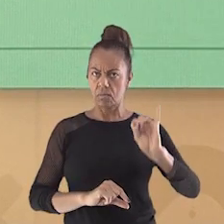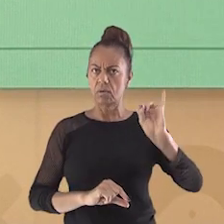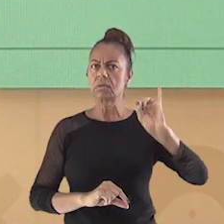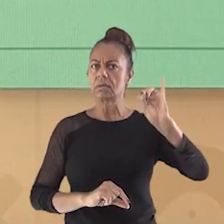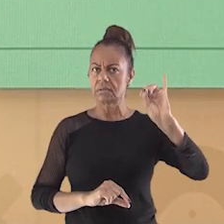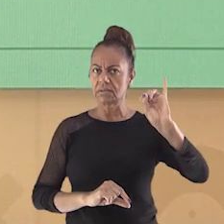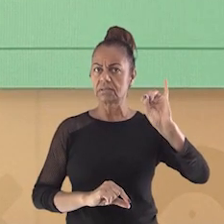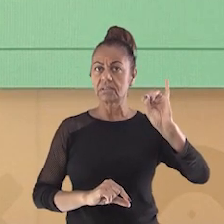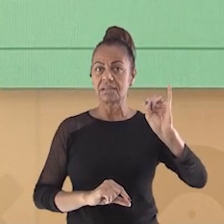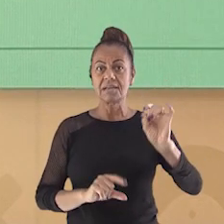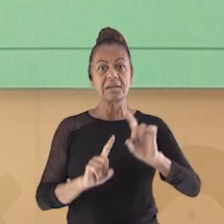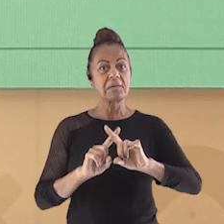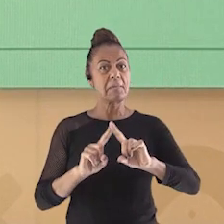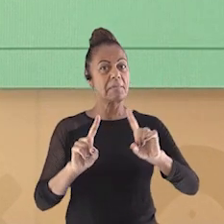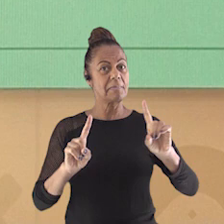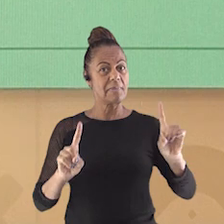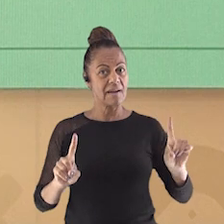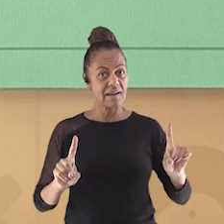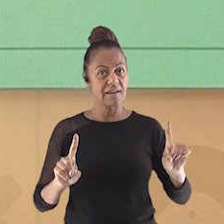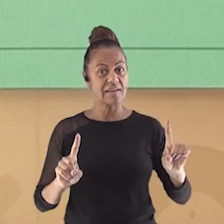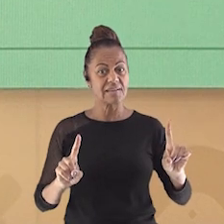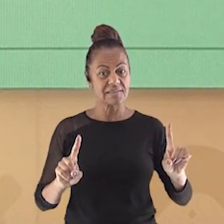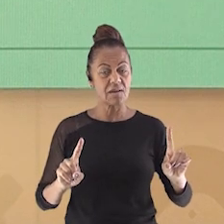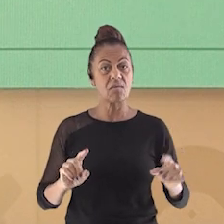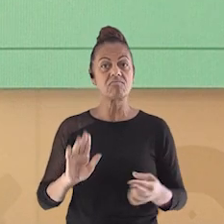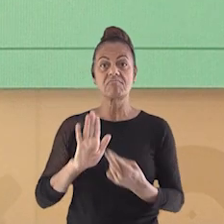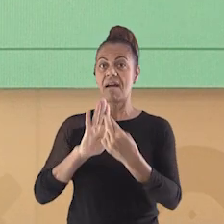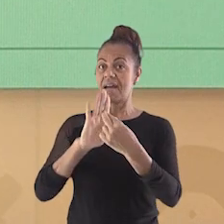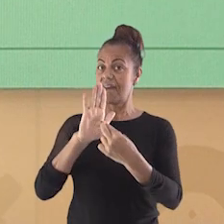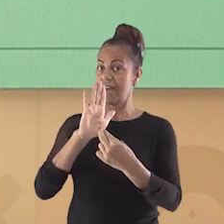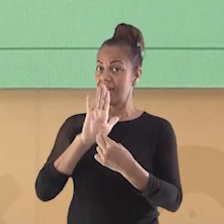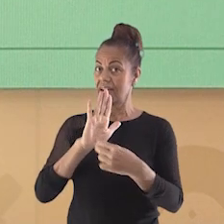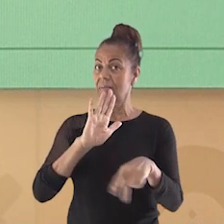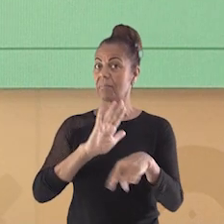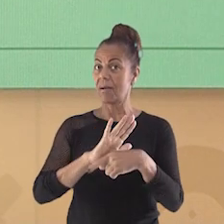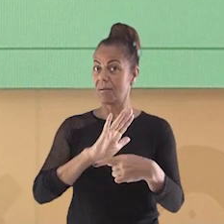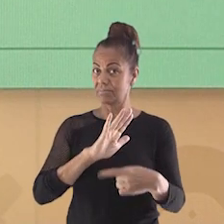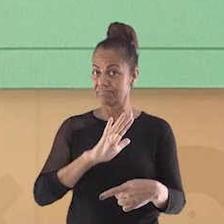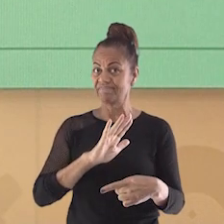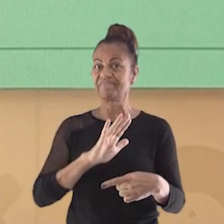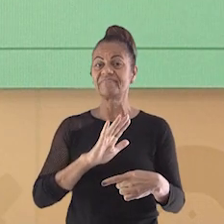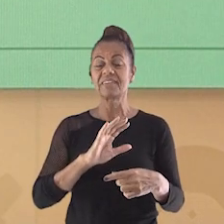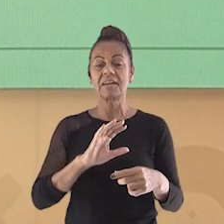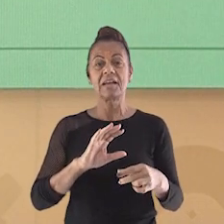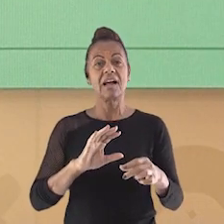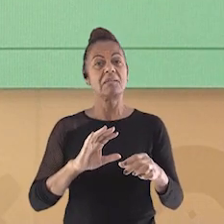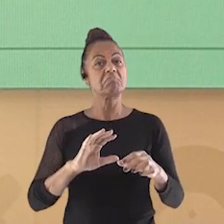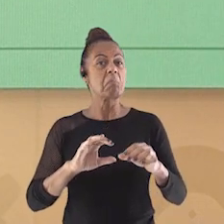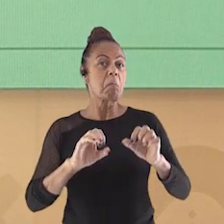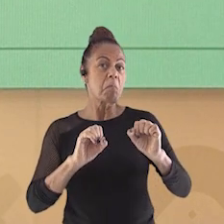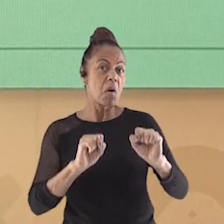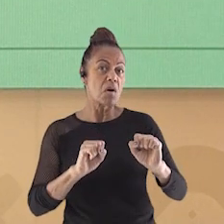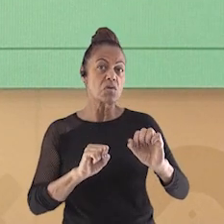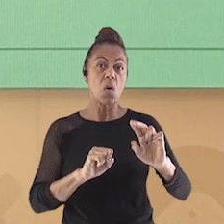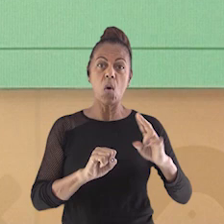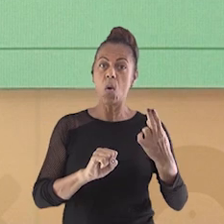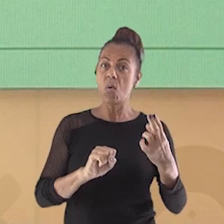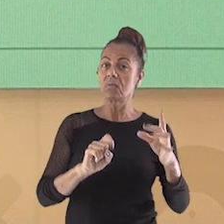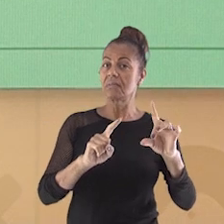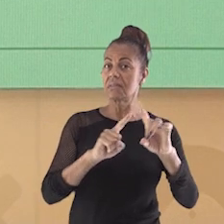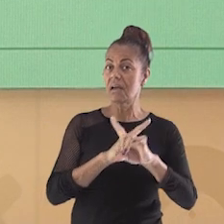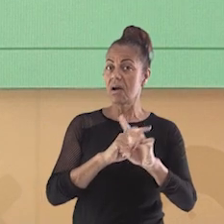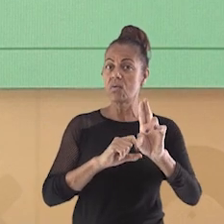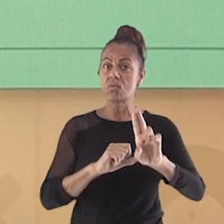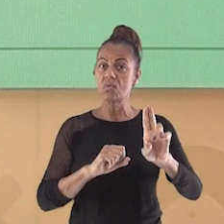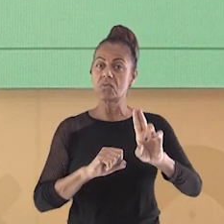importantes para o mapa, mas são convenções cartográficas. Então, elas podem não ser usadas pelo autor do